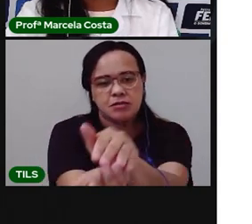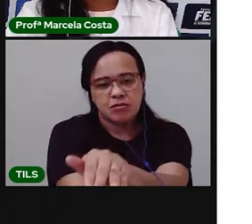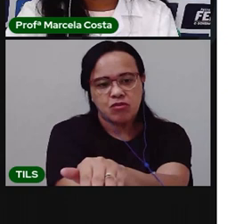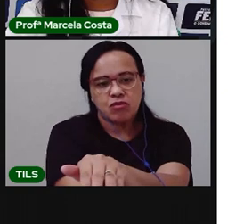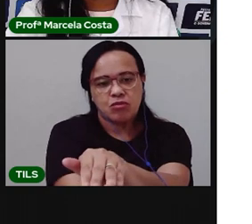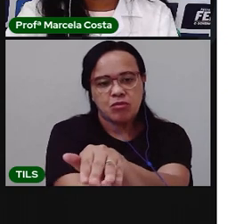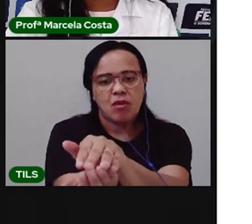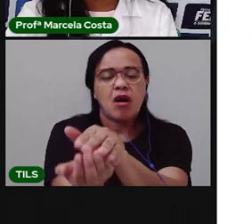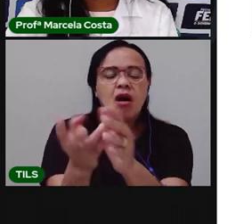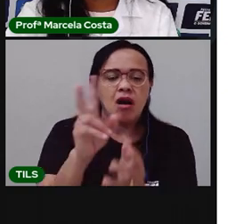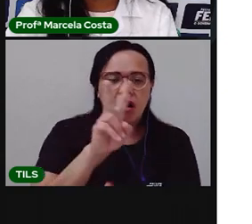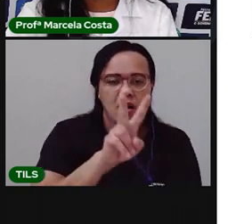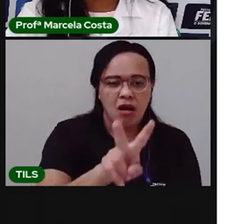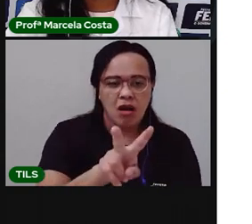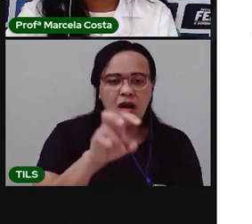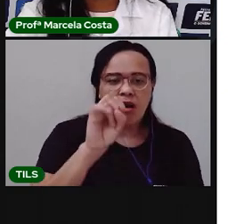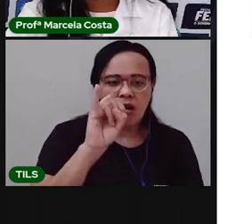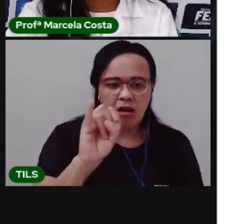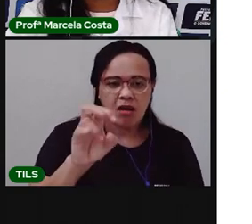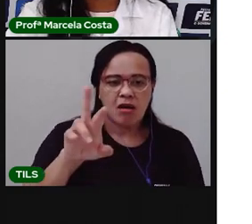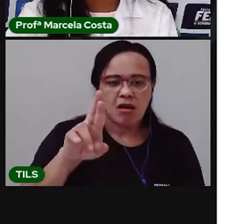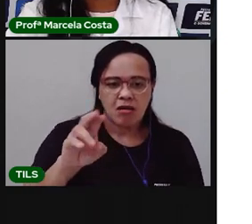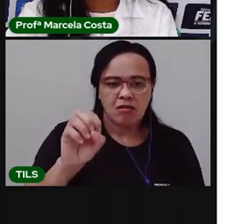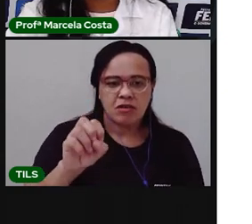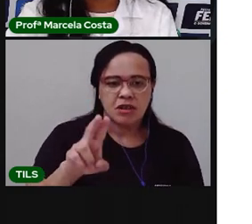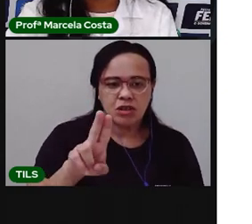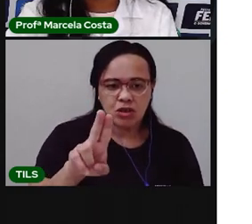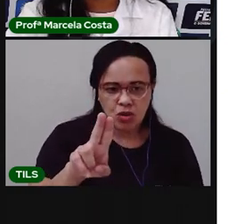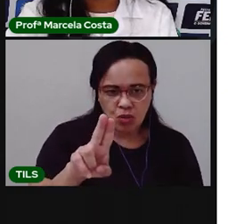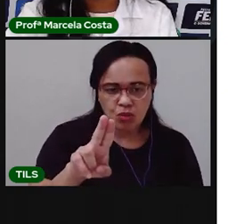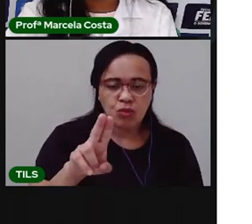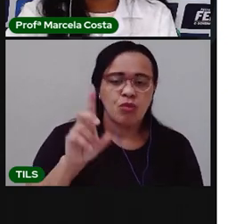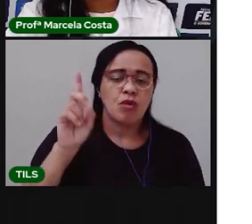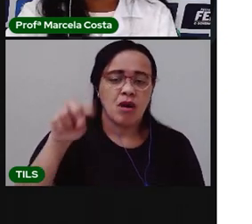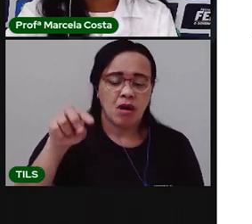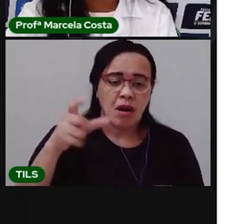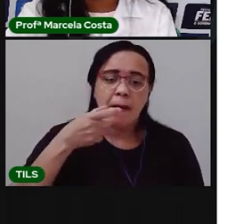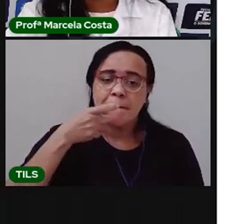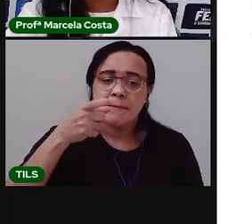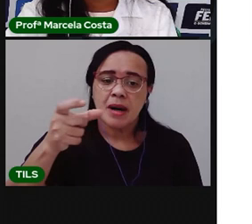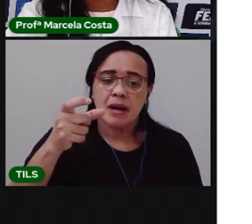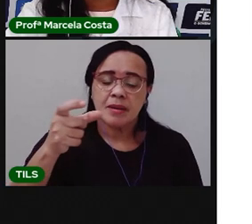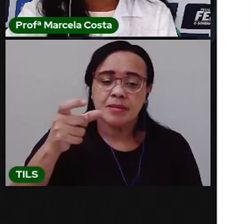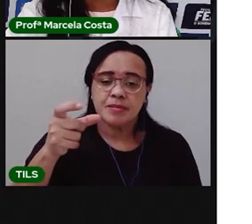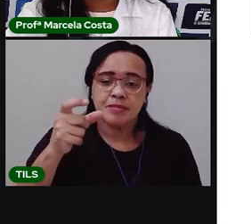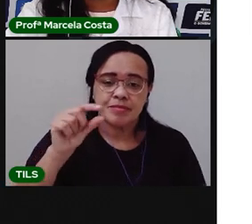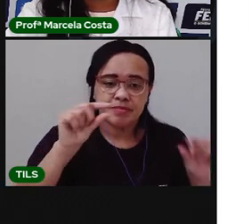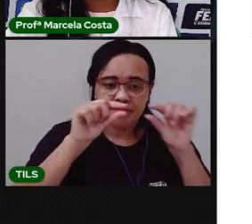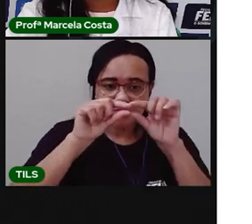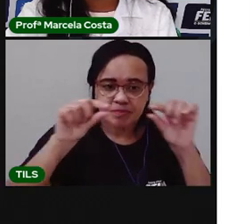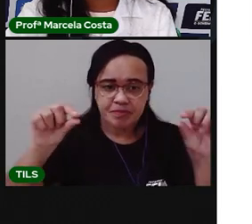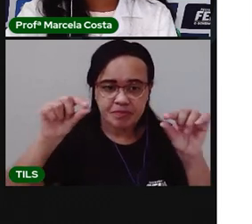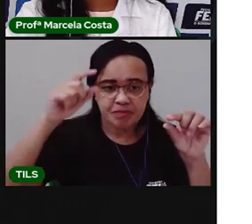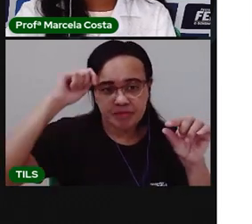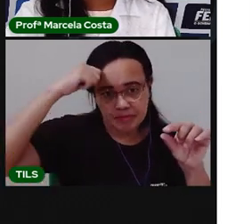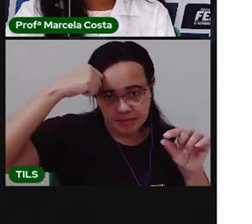venham e vou escrever nessa linha aqui a palavra virou. Olha, virou.